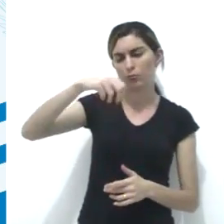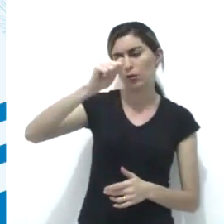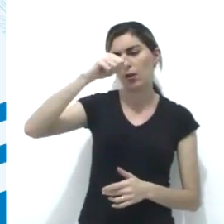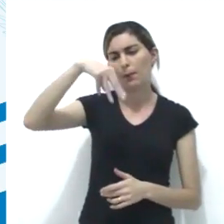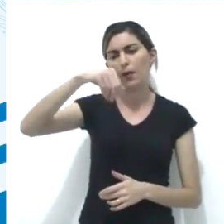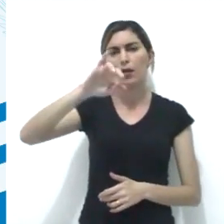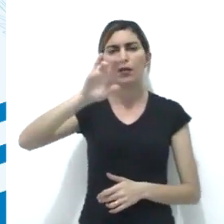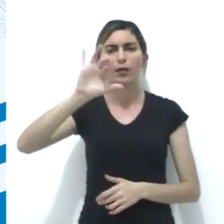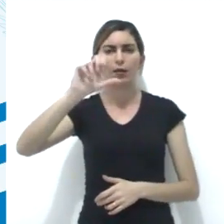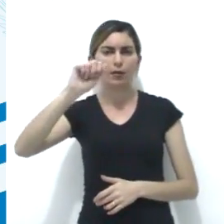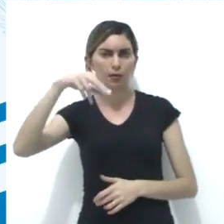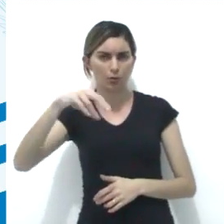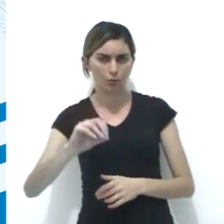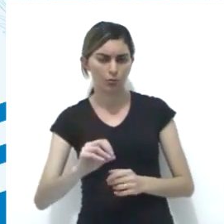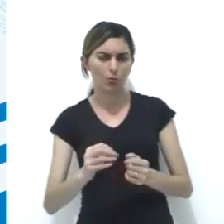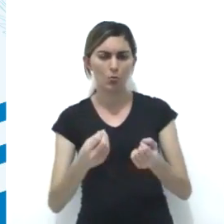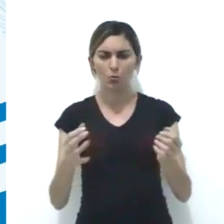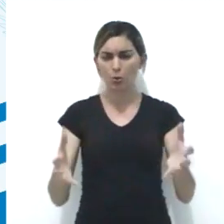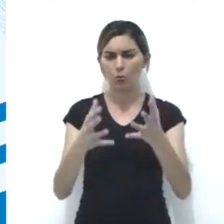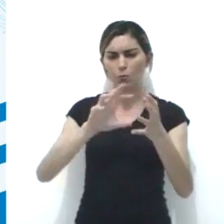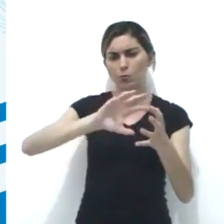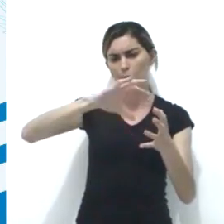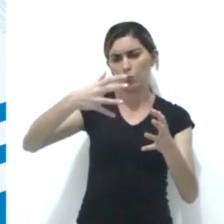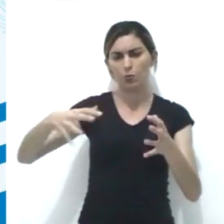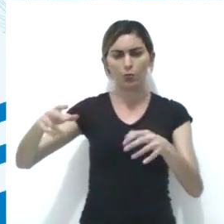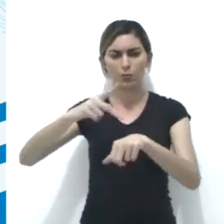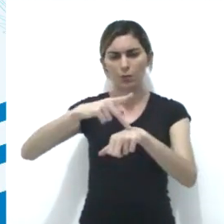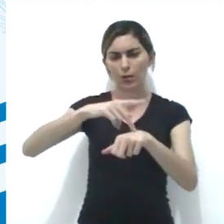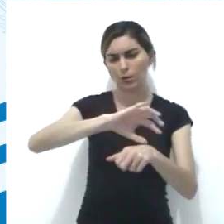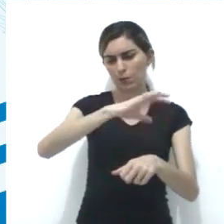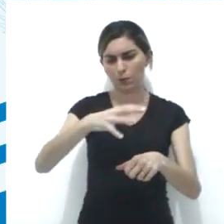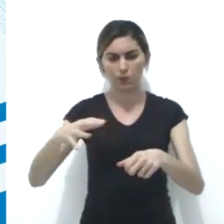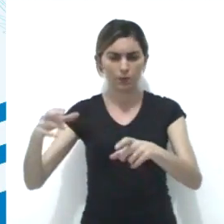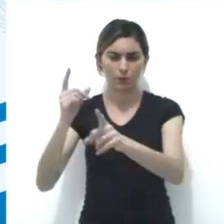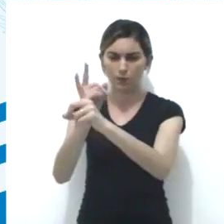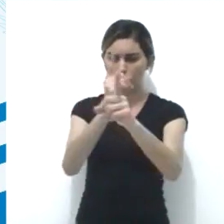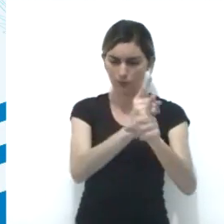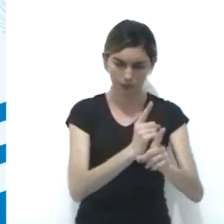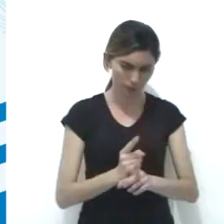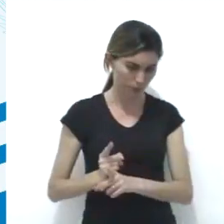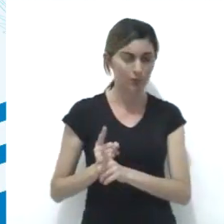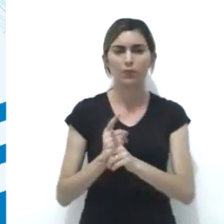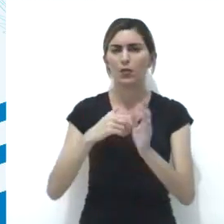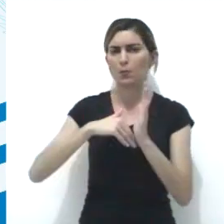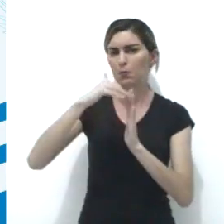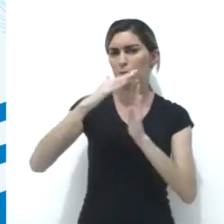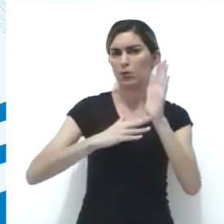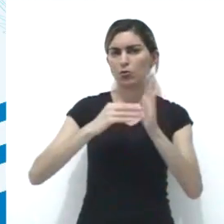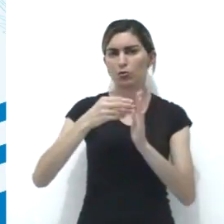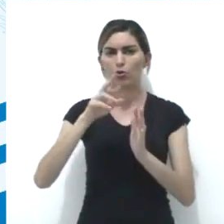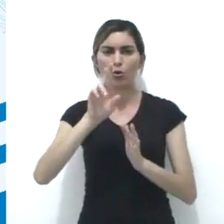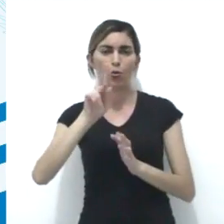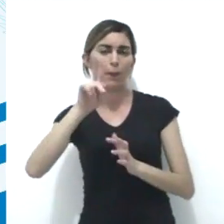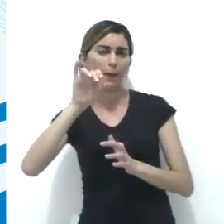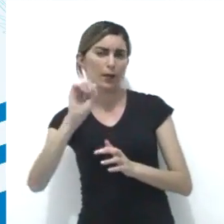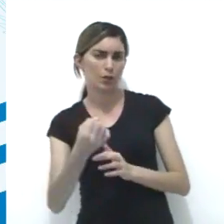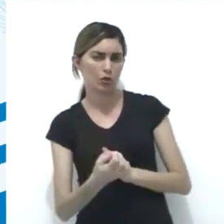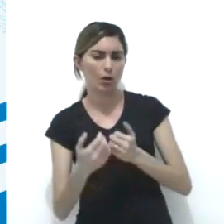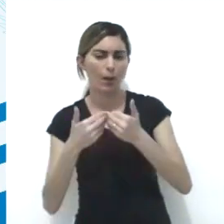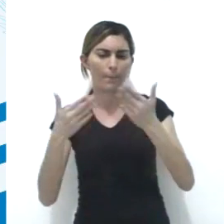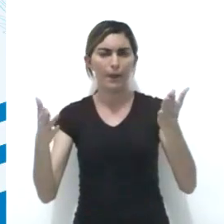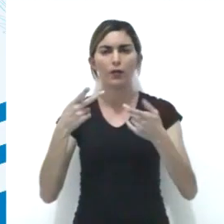que está localizado entre belíssimas formações rochosas, com diversos achados arqueológicos e pinturas rupestres.